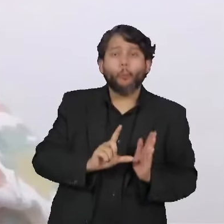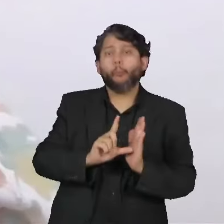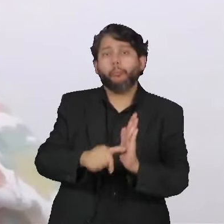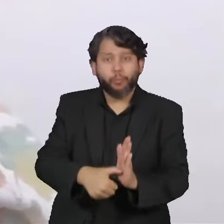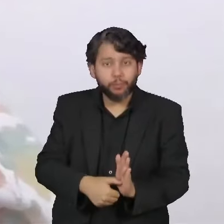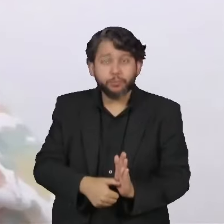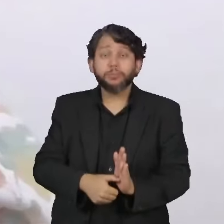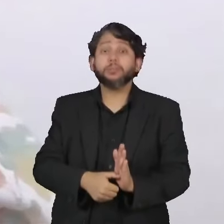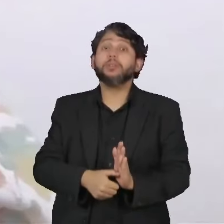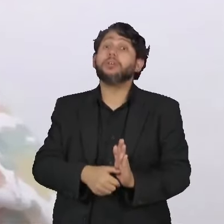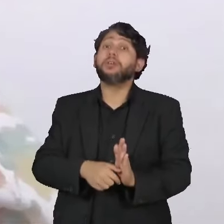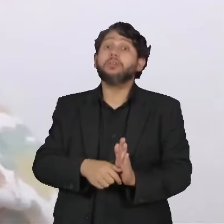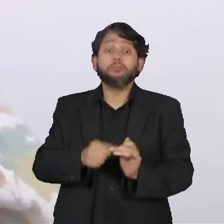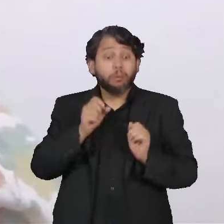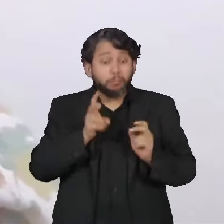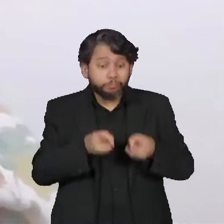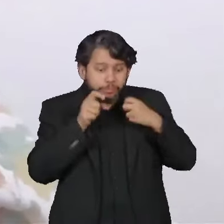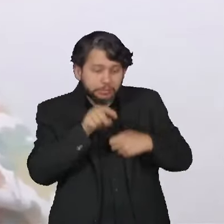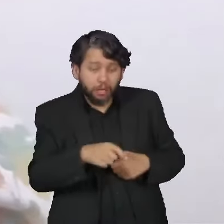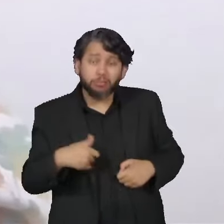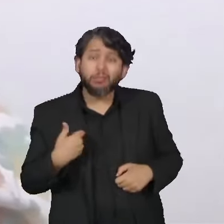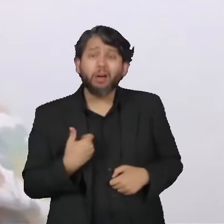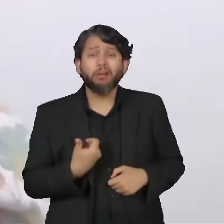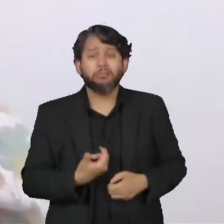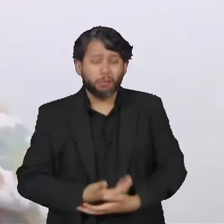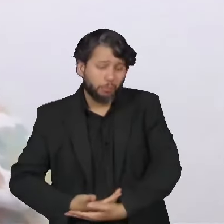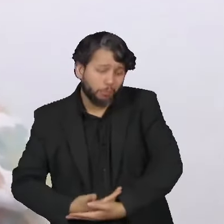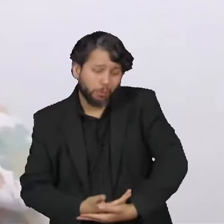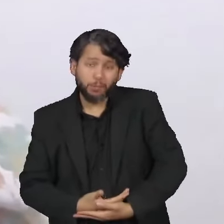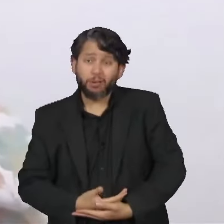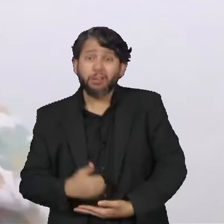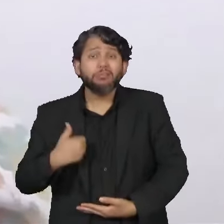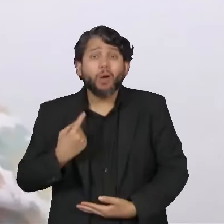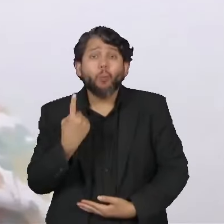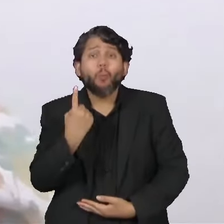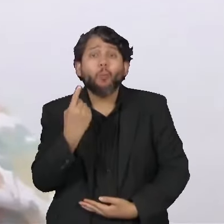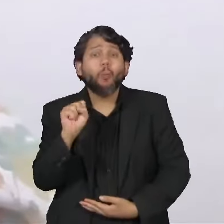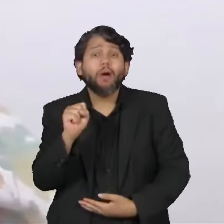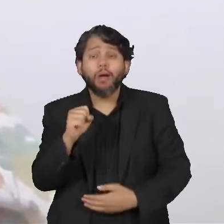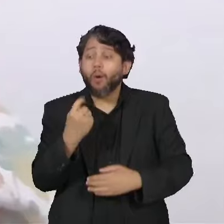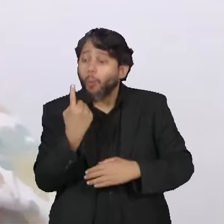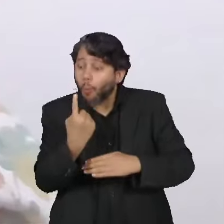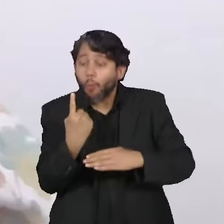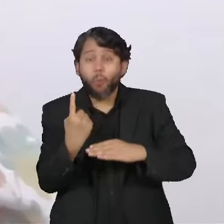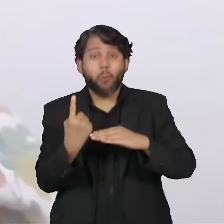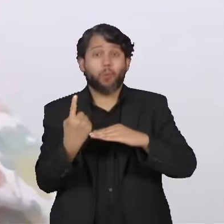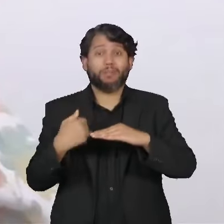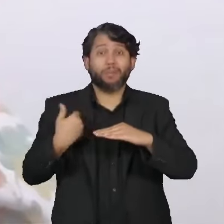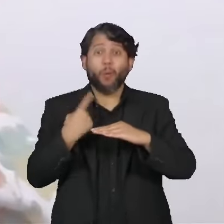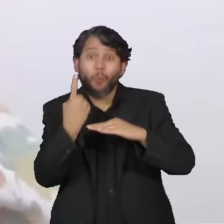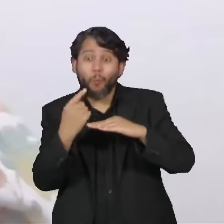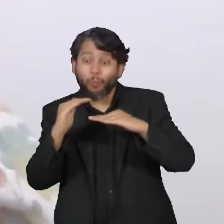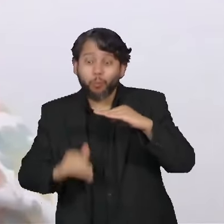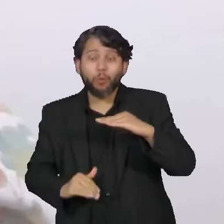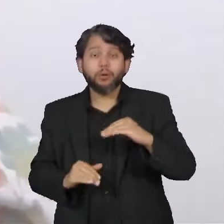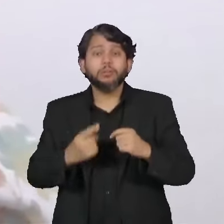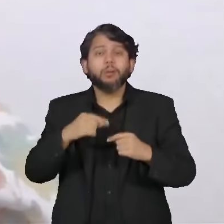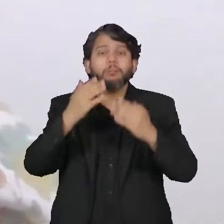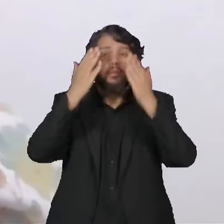a manifestação já começa de pequenininho, tá? Então, com menos de um ano, as crianças já começam a ter palidez.